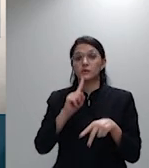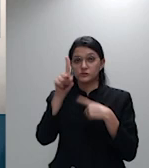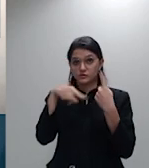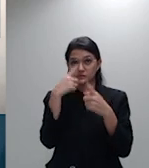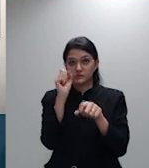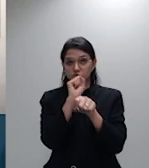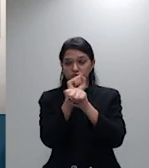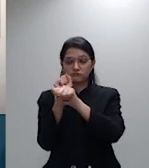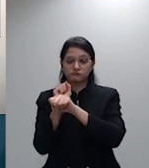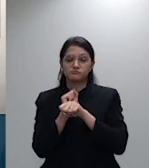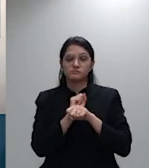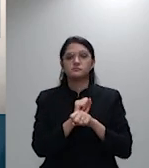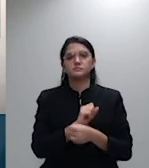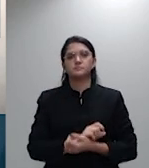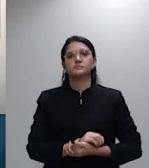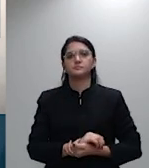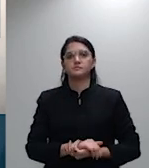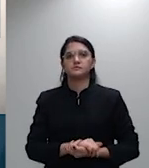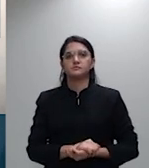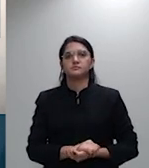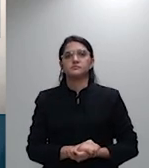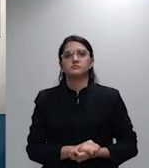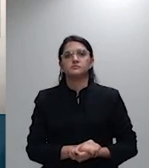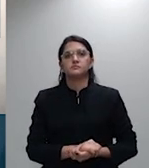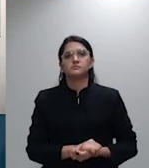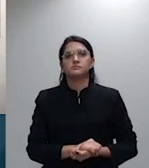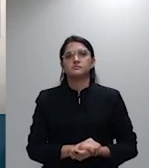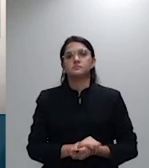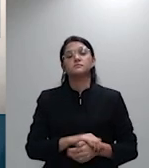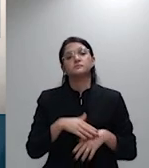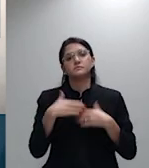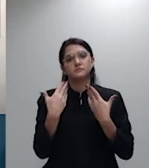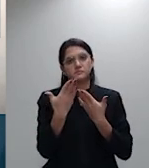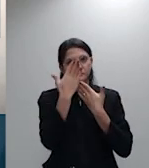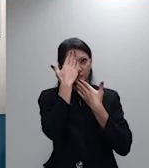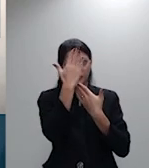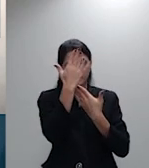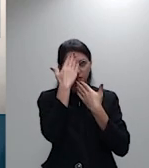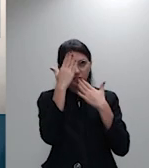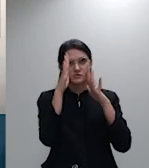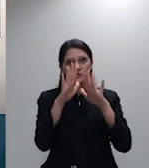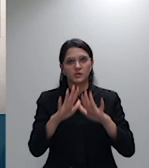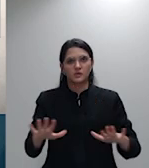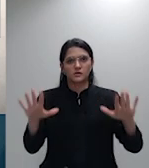bem agradeço a todos os advogados aos Amite Cures pela participação